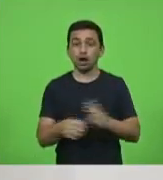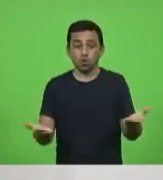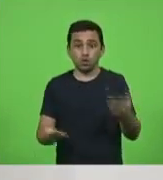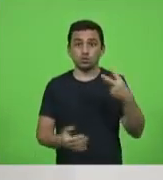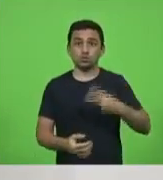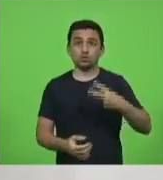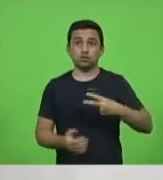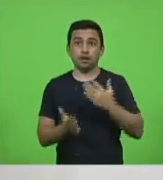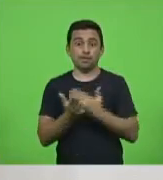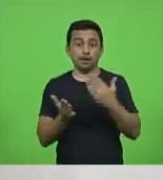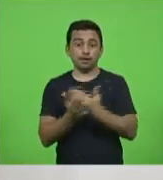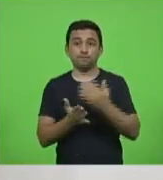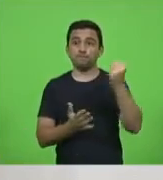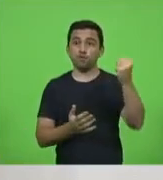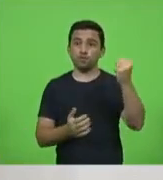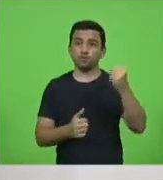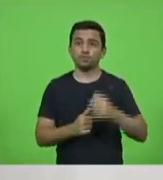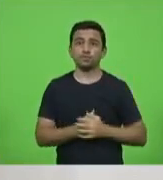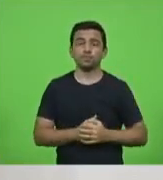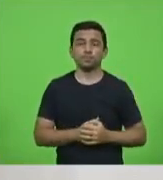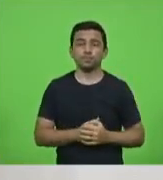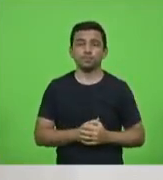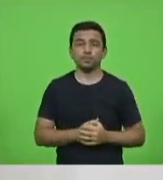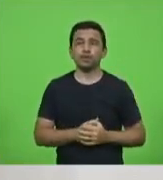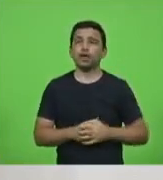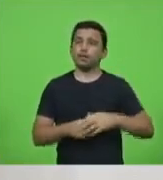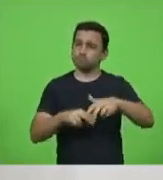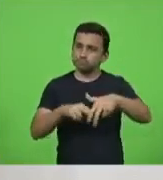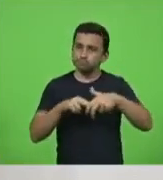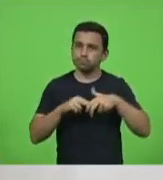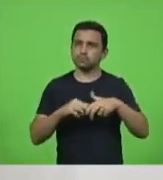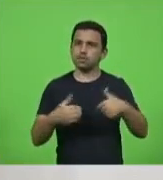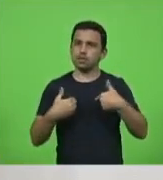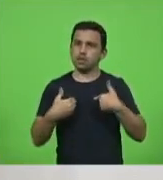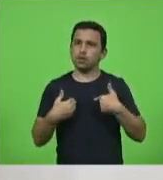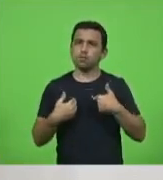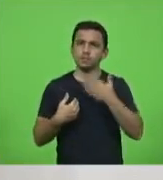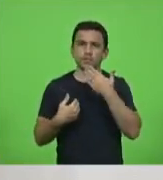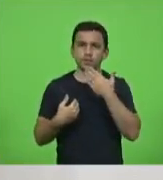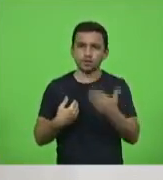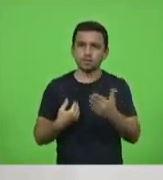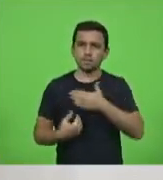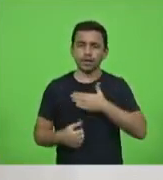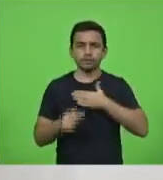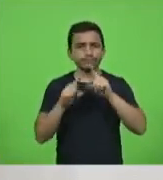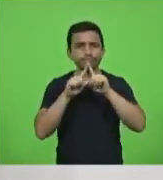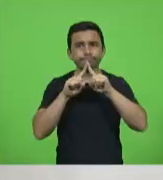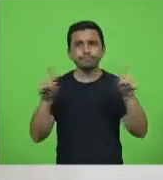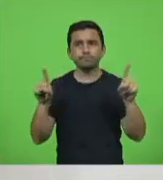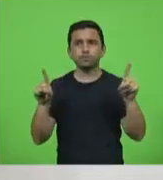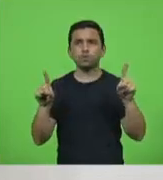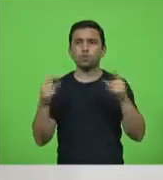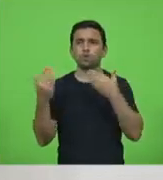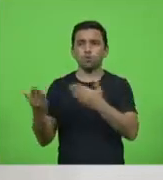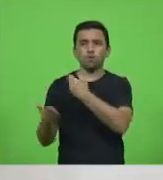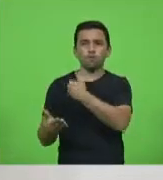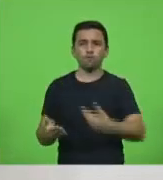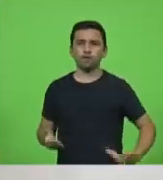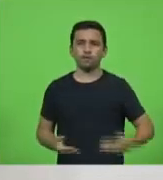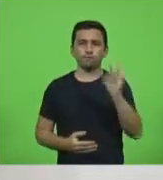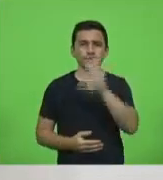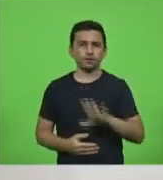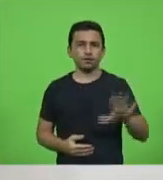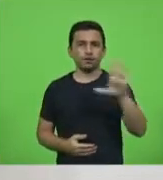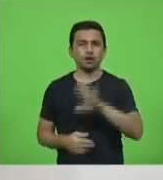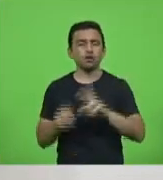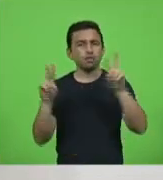com muito maior gravidade. E é por isso que eu pontuo a minha crítica ao governo federal nessa